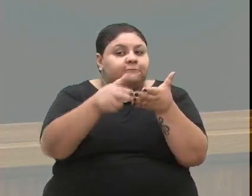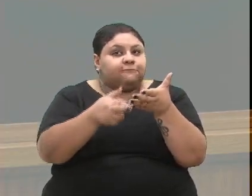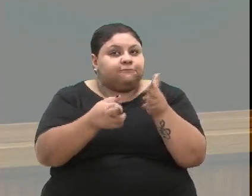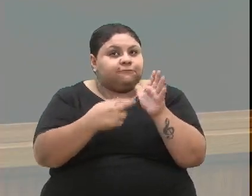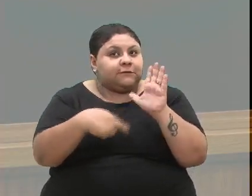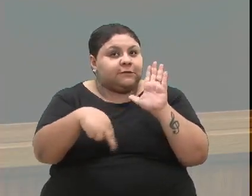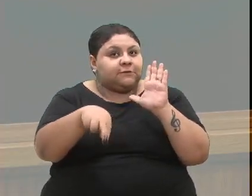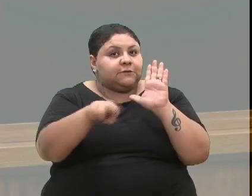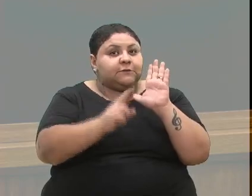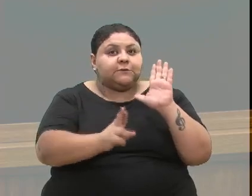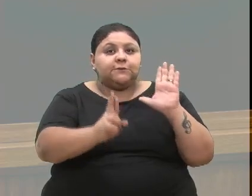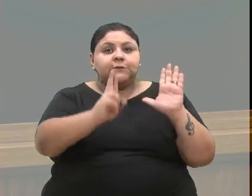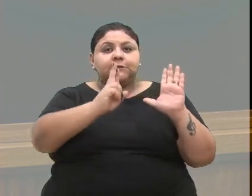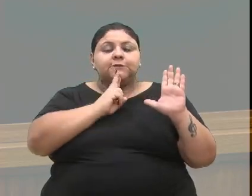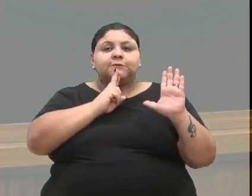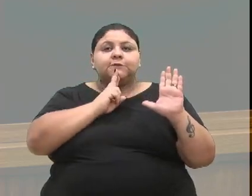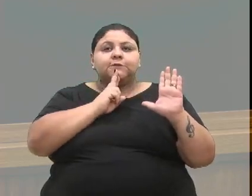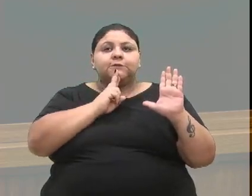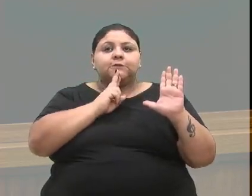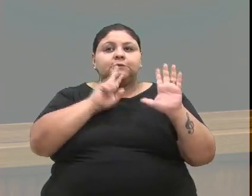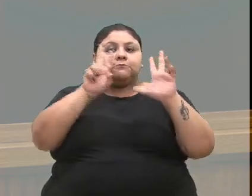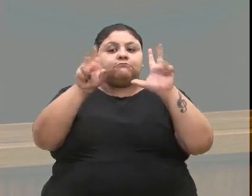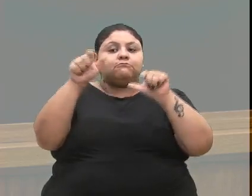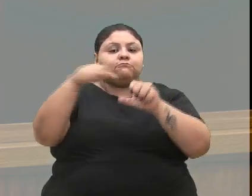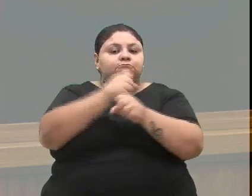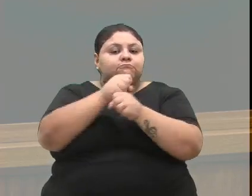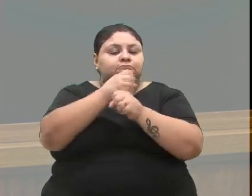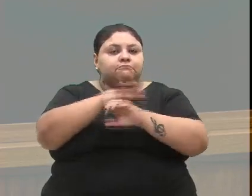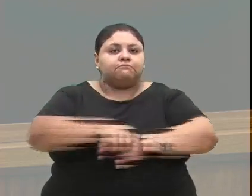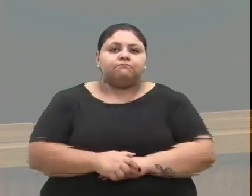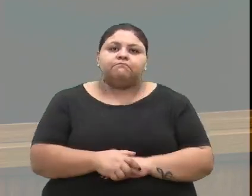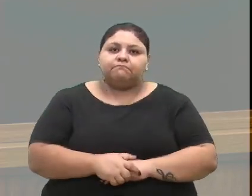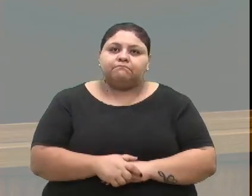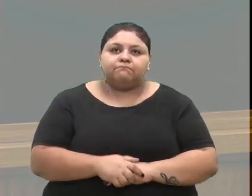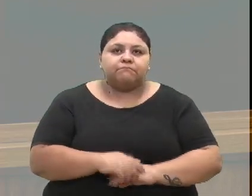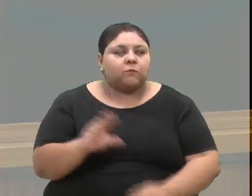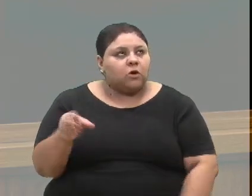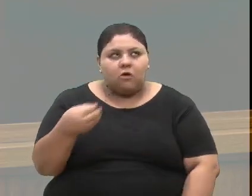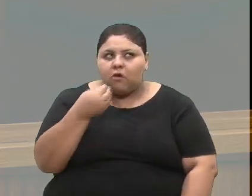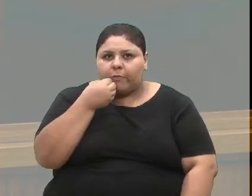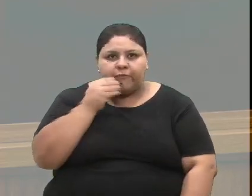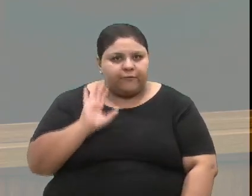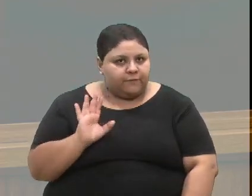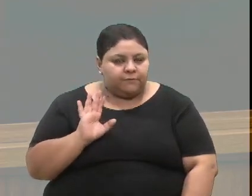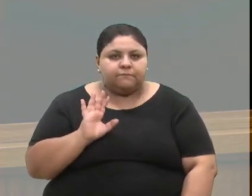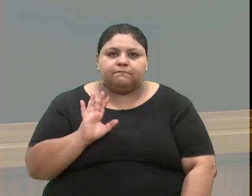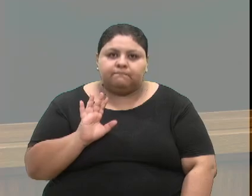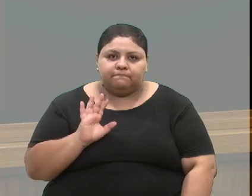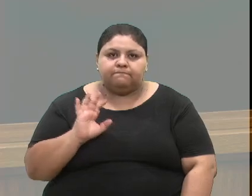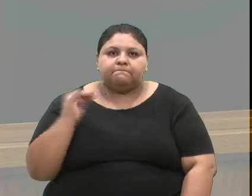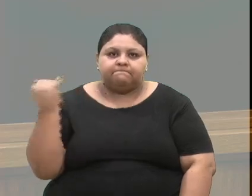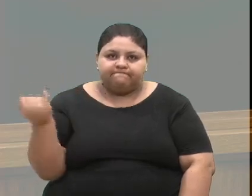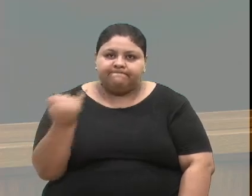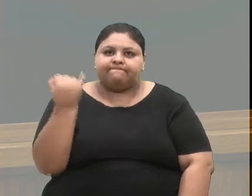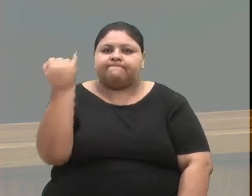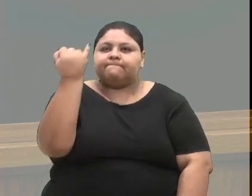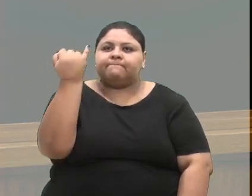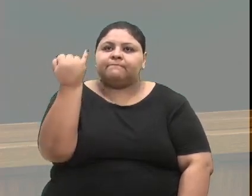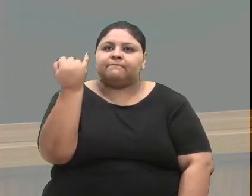pauta de reivindicação deste ano. Com certeza, é importante,